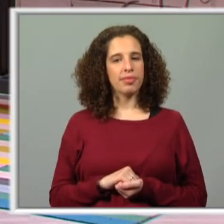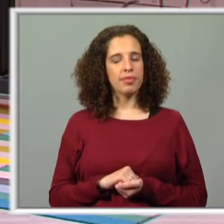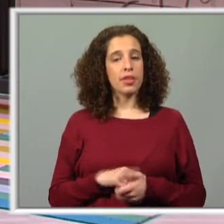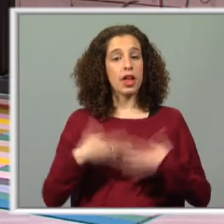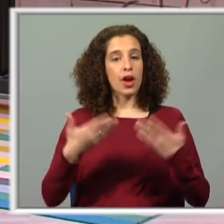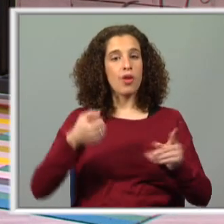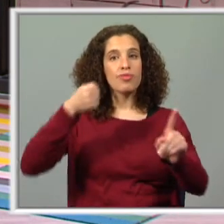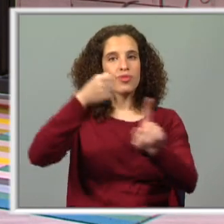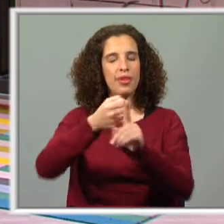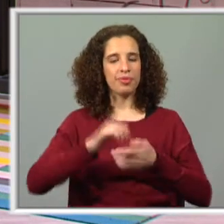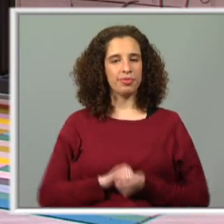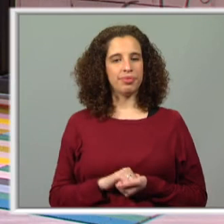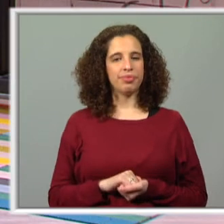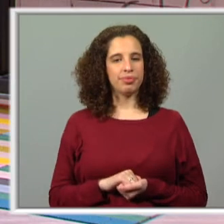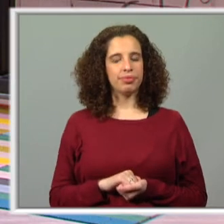E agora, o nosso desafio.